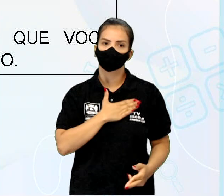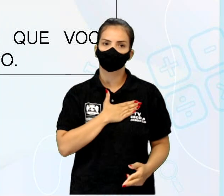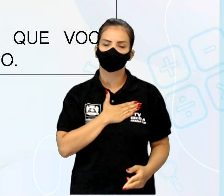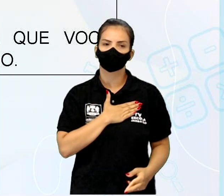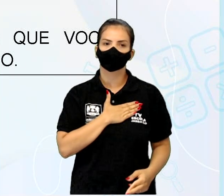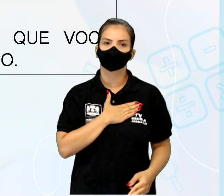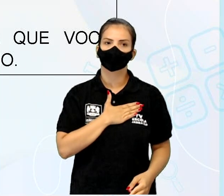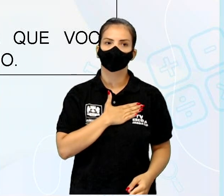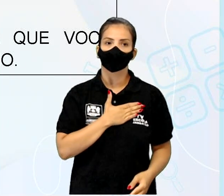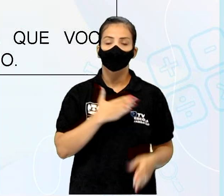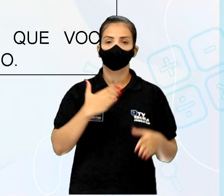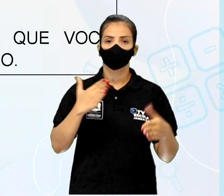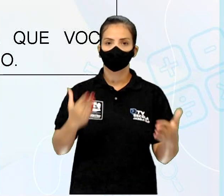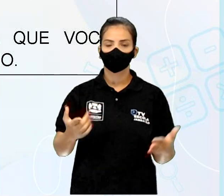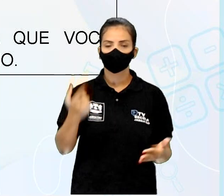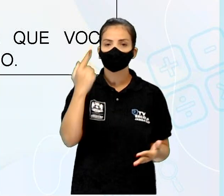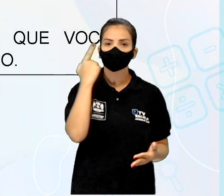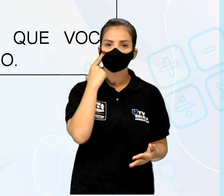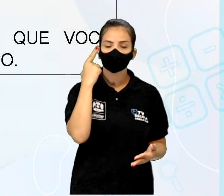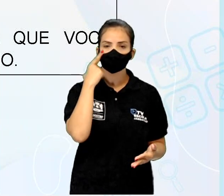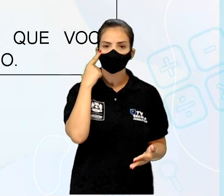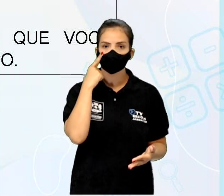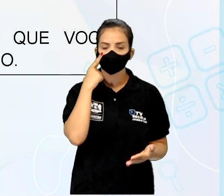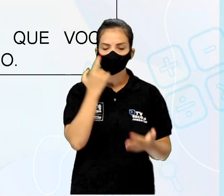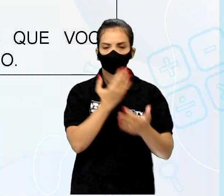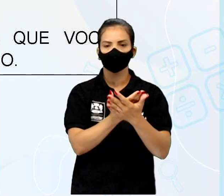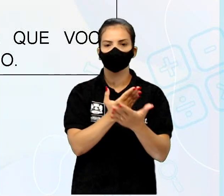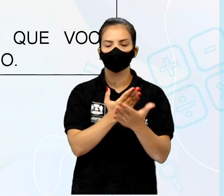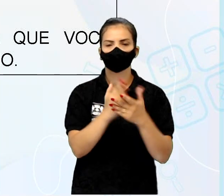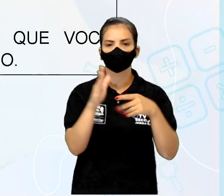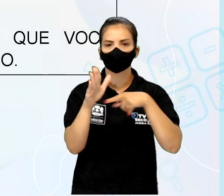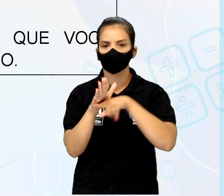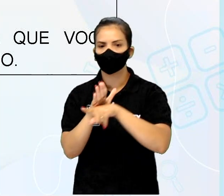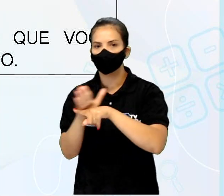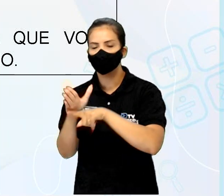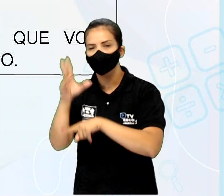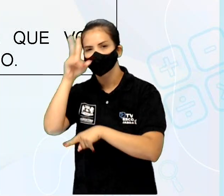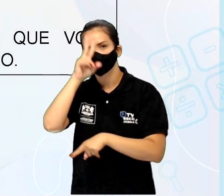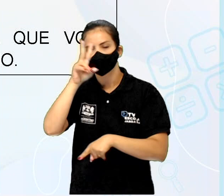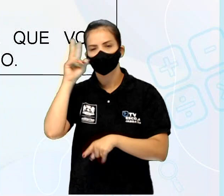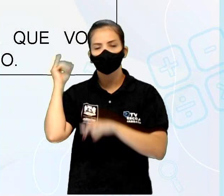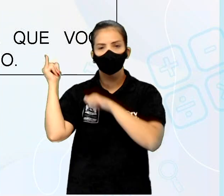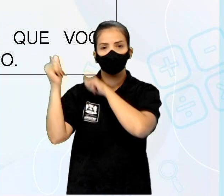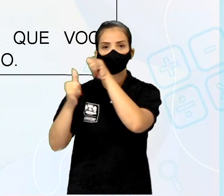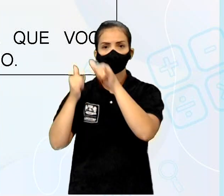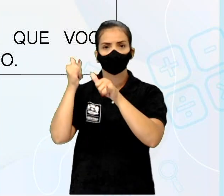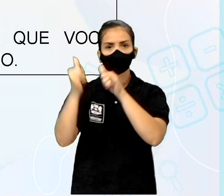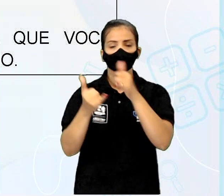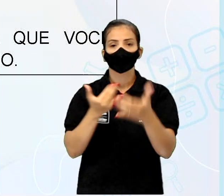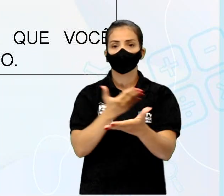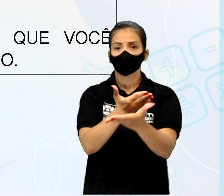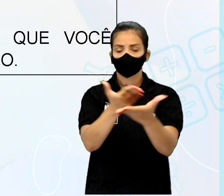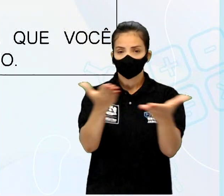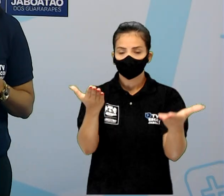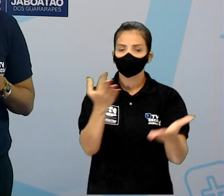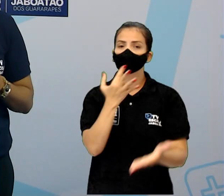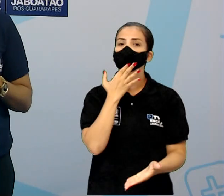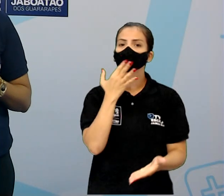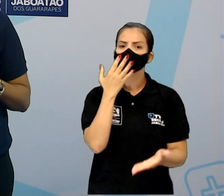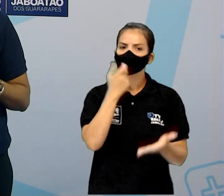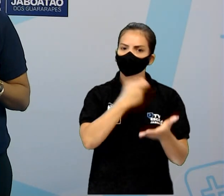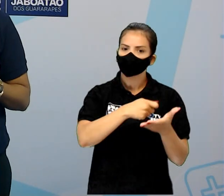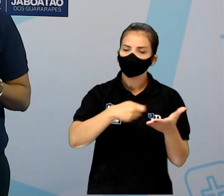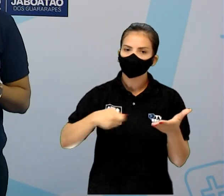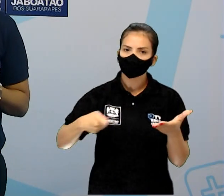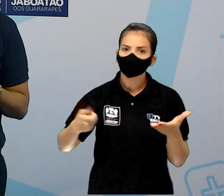tá? Agora que você prestou bastante atenção na aula, pesquise ou relembre uma lenda que você conhece e reescreva no seu